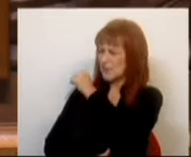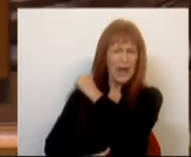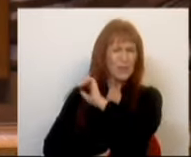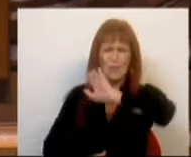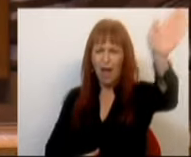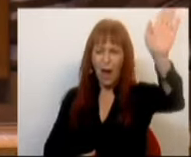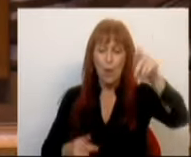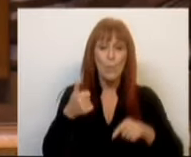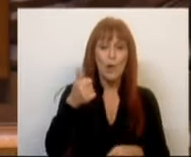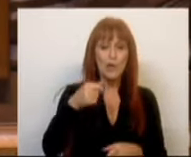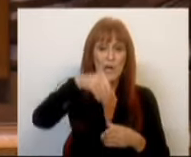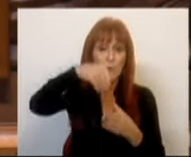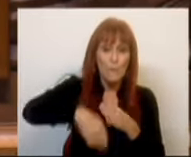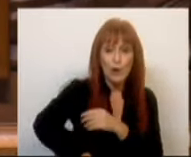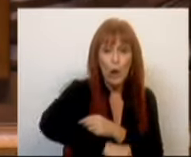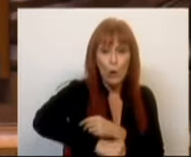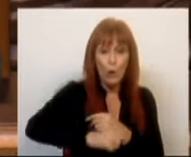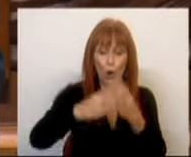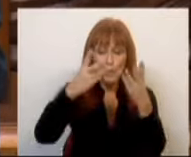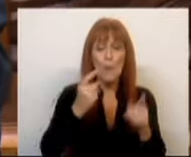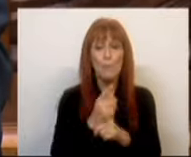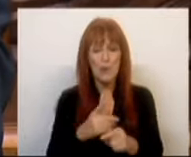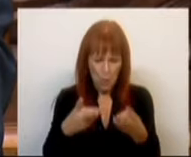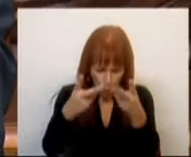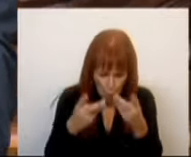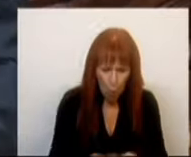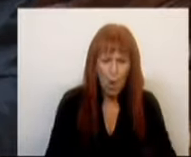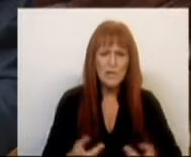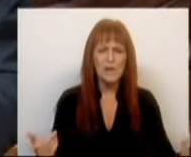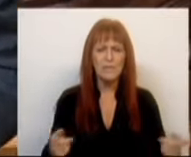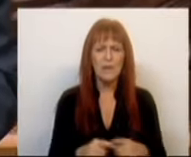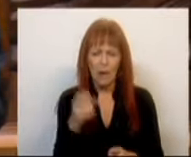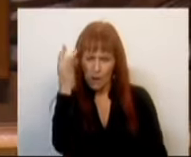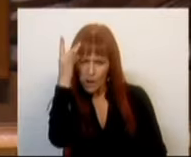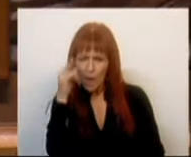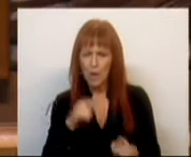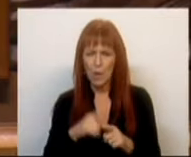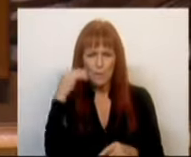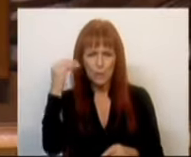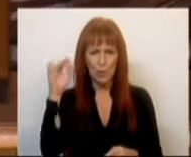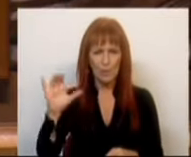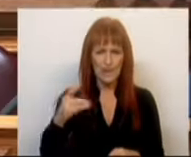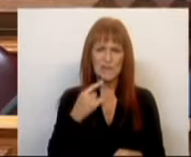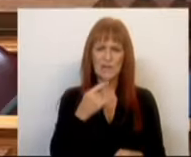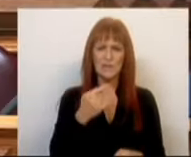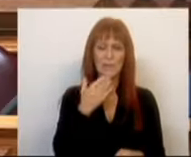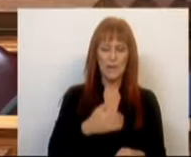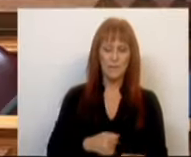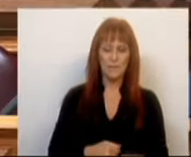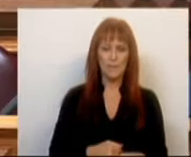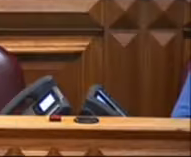de Esquerda vota contra este orçamento porque é um orçamento que armadilha o futuro do país. Obrigado.